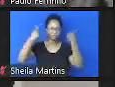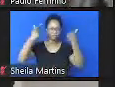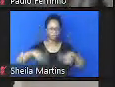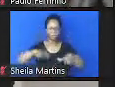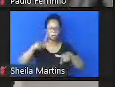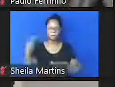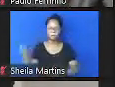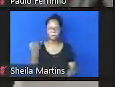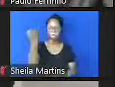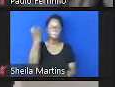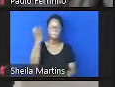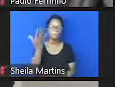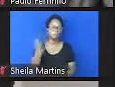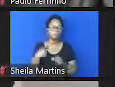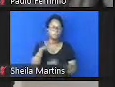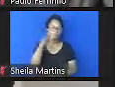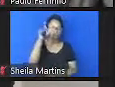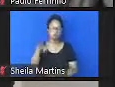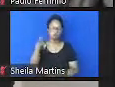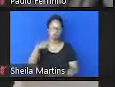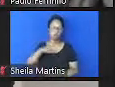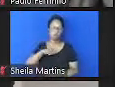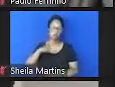que nos tem